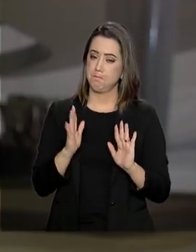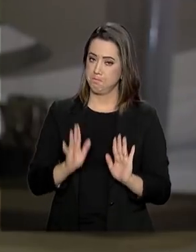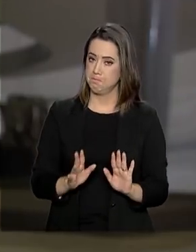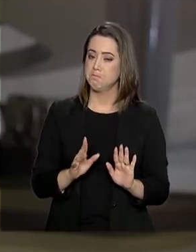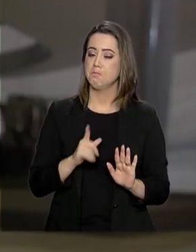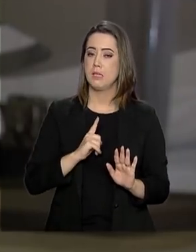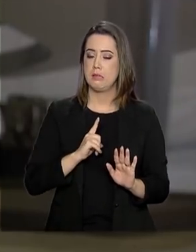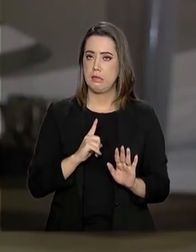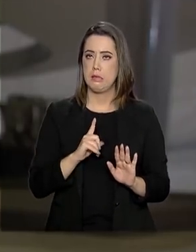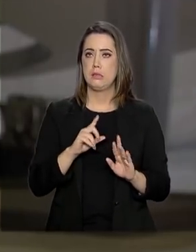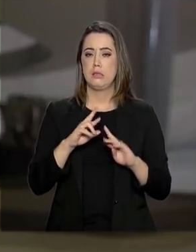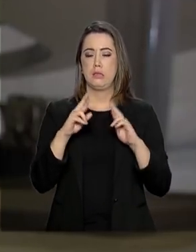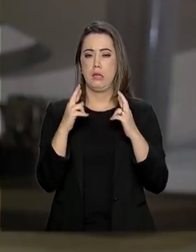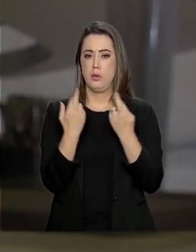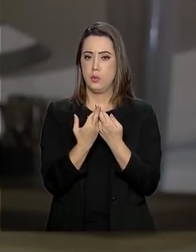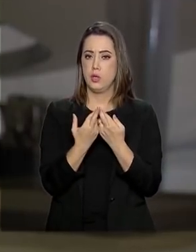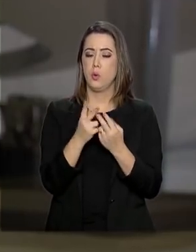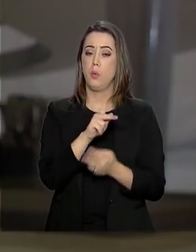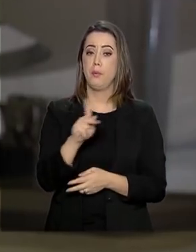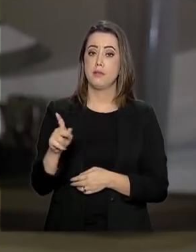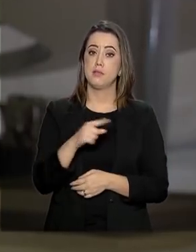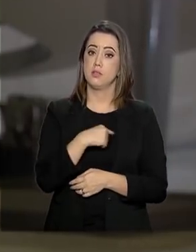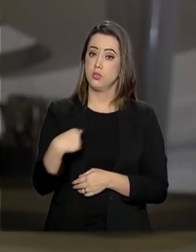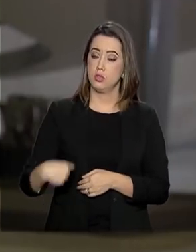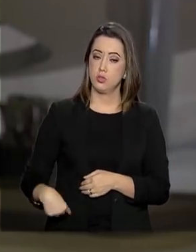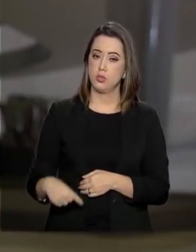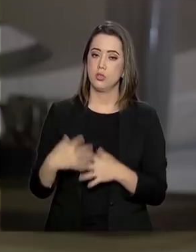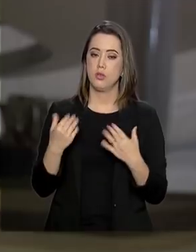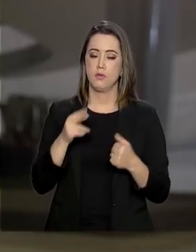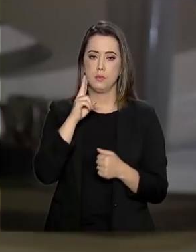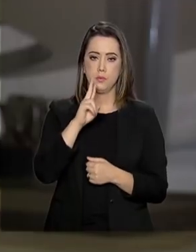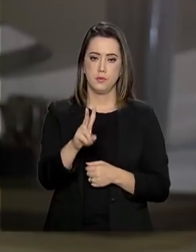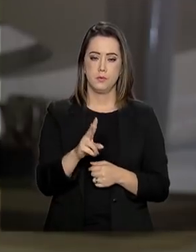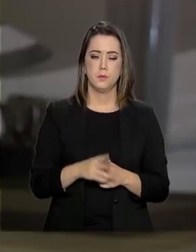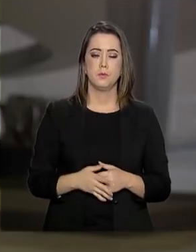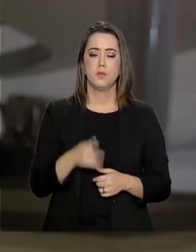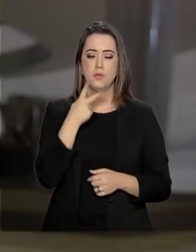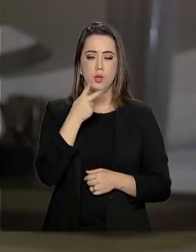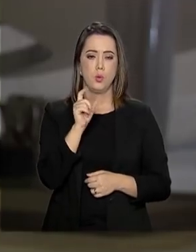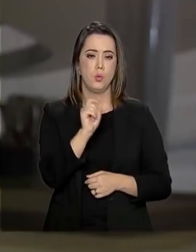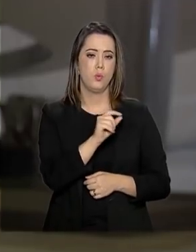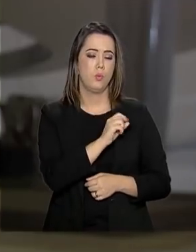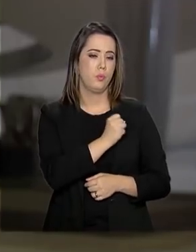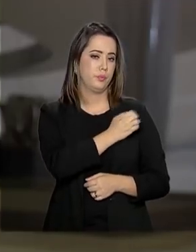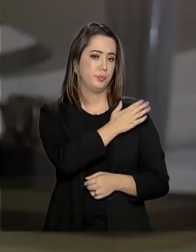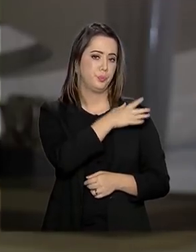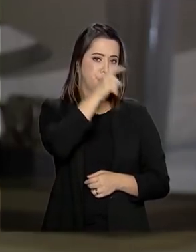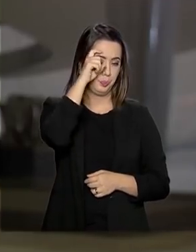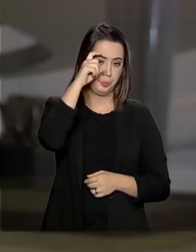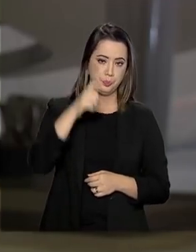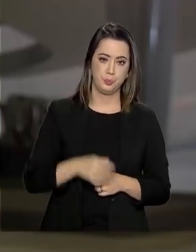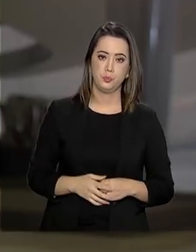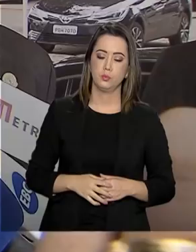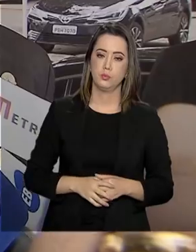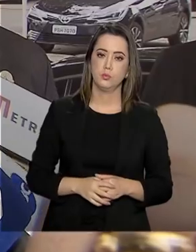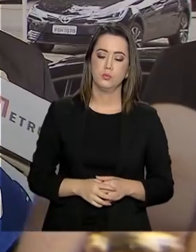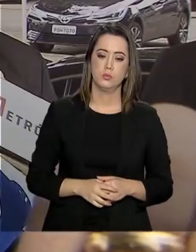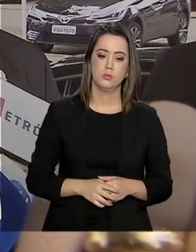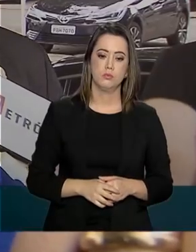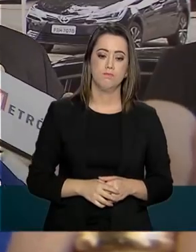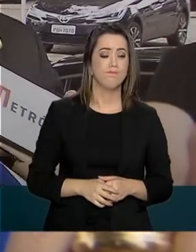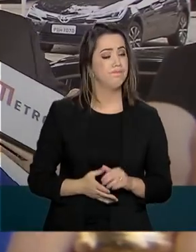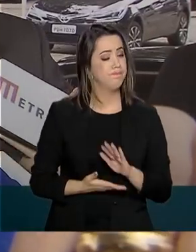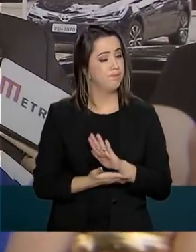entre elas com o presidente chinês Xi Jinping. Vamos ouvir o que disse o vice-presidente Hamilton Mourão. Viagem